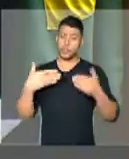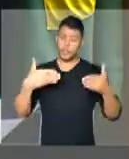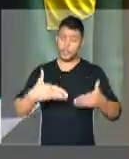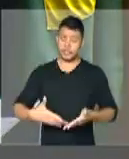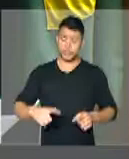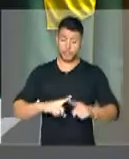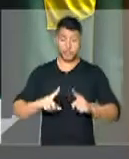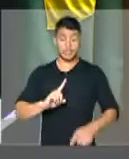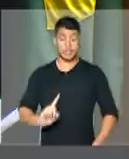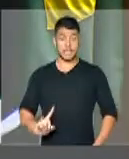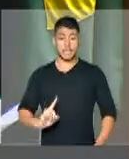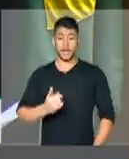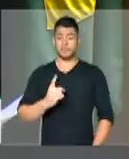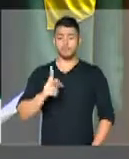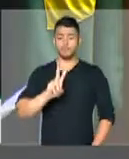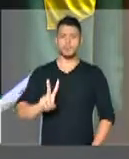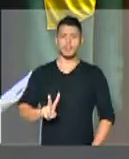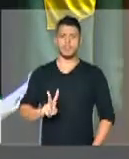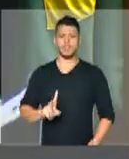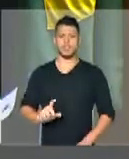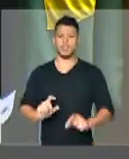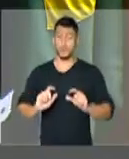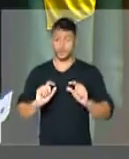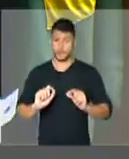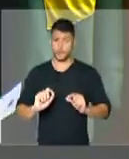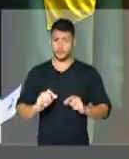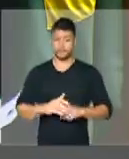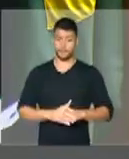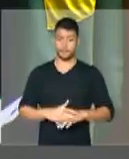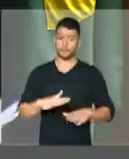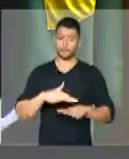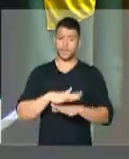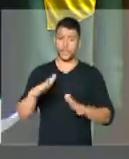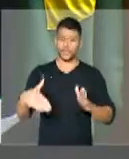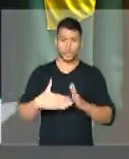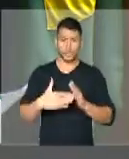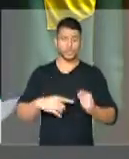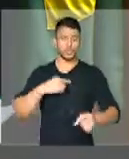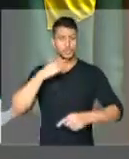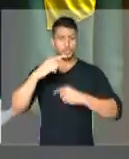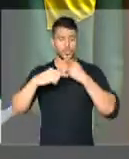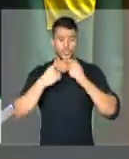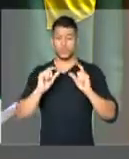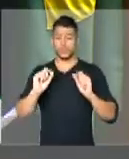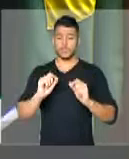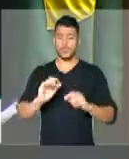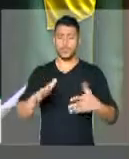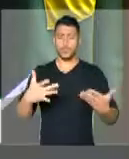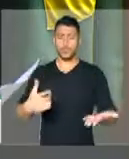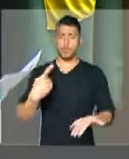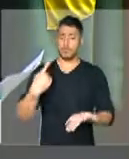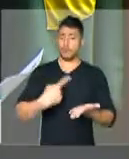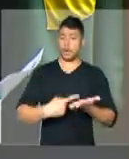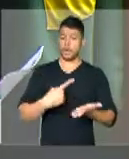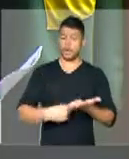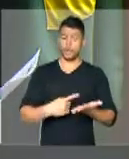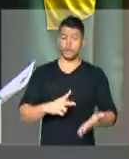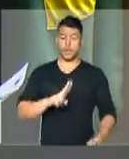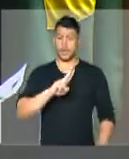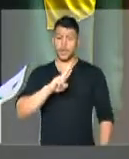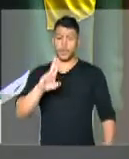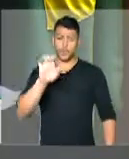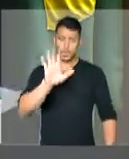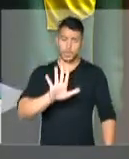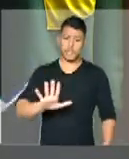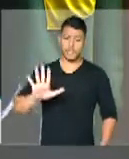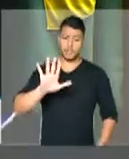os parlamentares se questionam sobre o acordo da União Europeia com o Mercosul. A pergunta é, e sempre